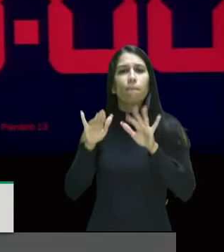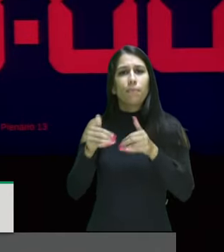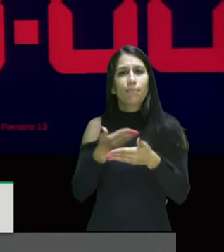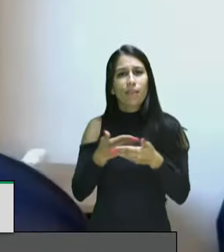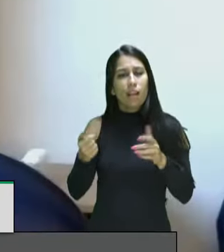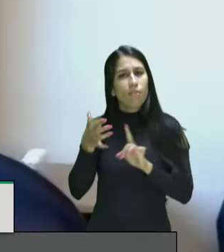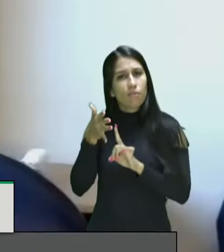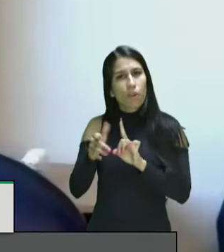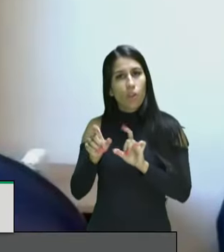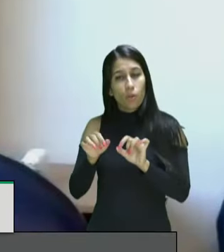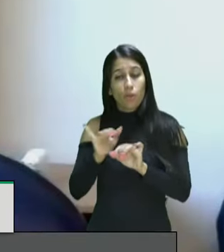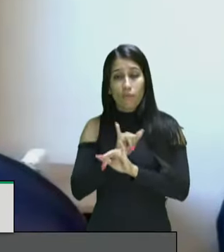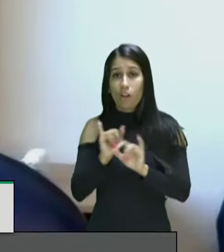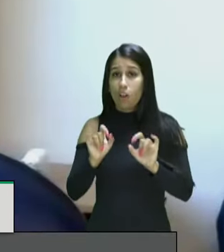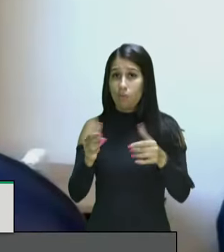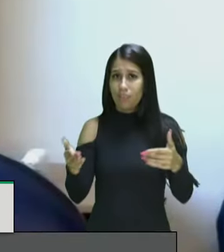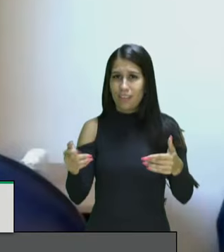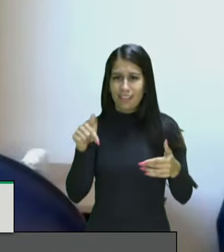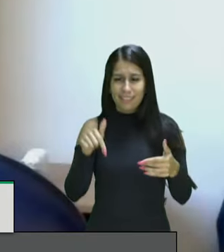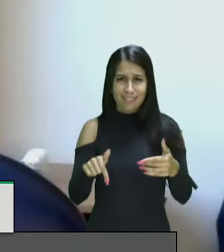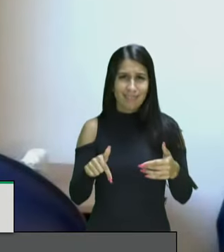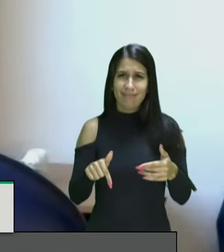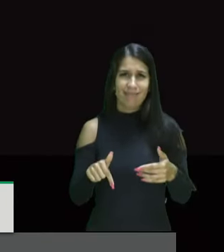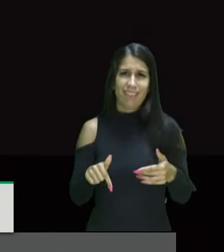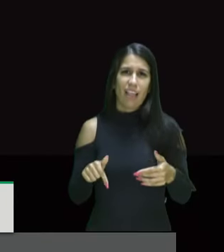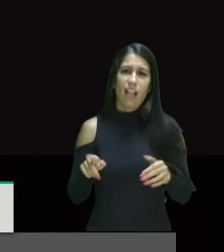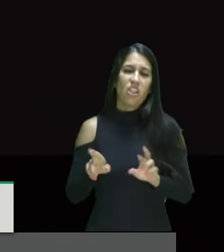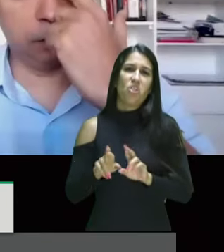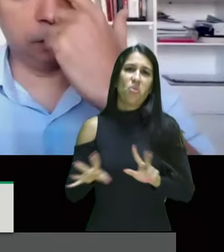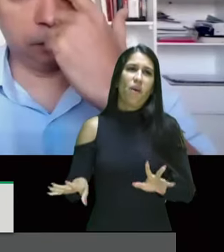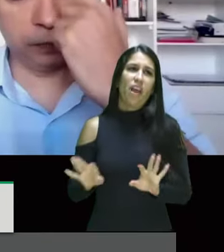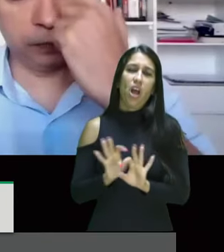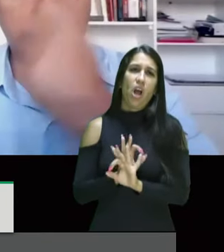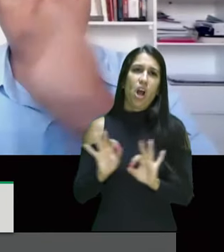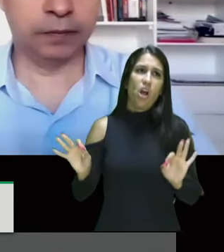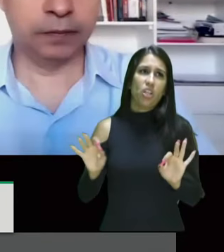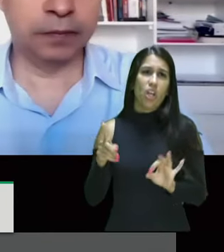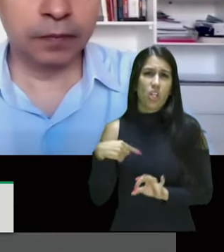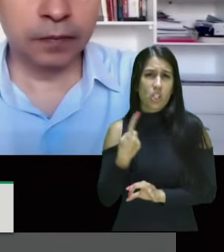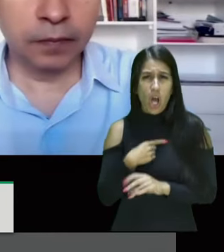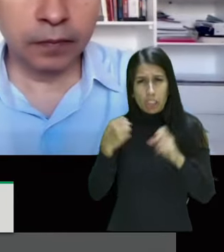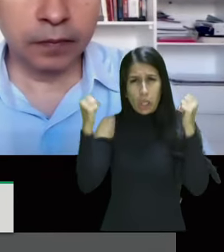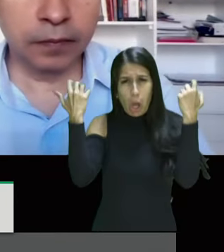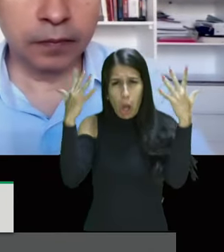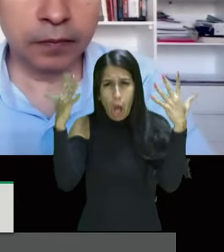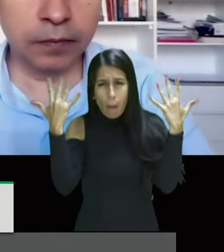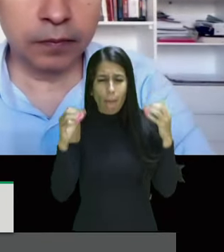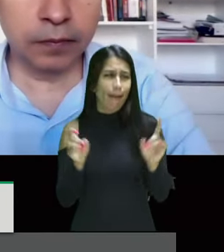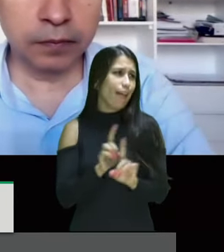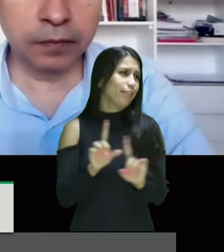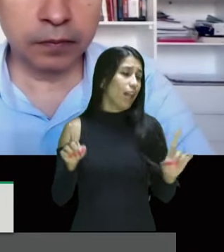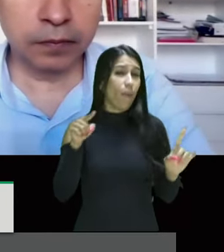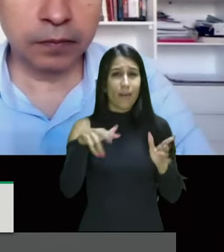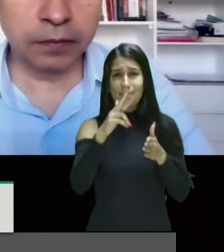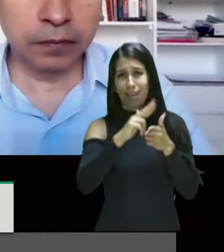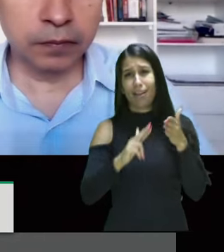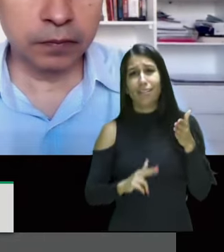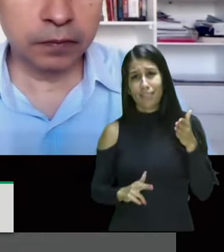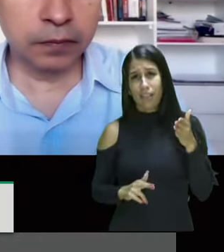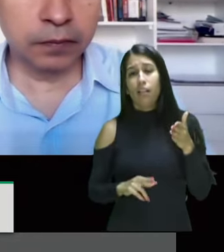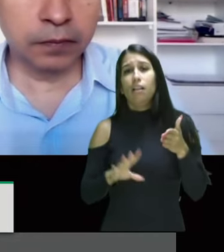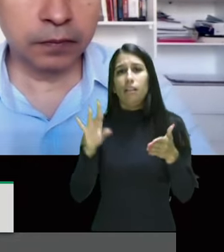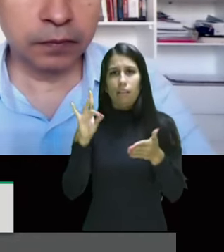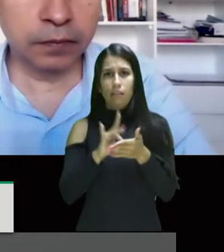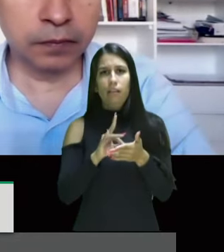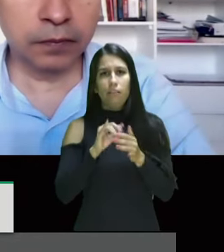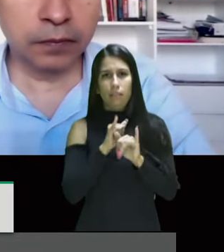dizendo que o cenário não é nada alviçareiro eu não acho que temos motivos nenhum para comemorar e esse relatório de certo modo confirma